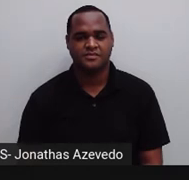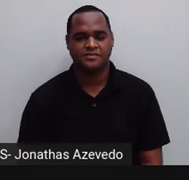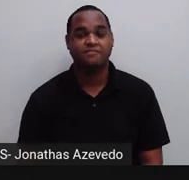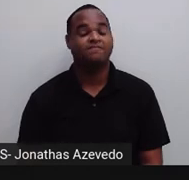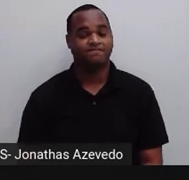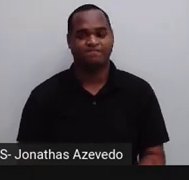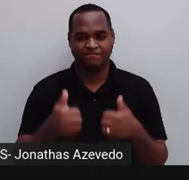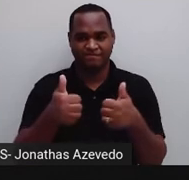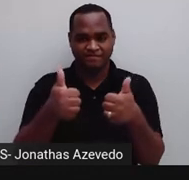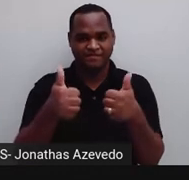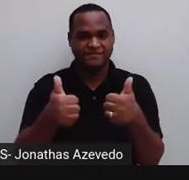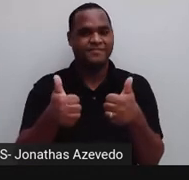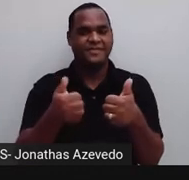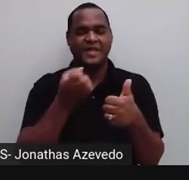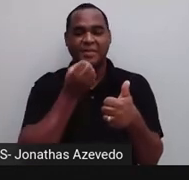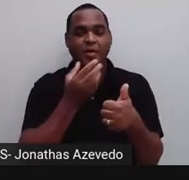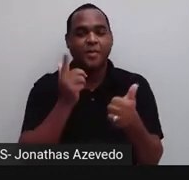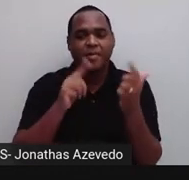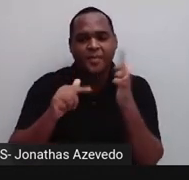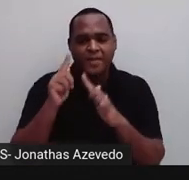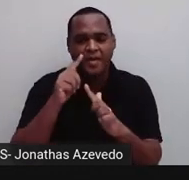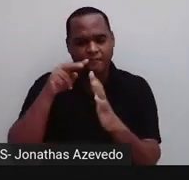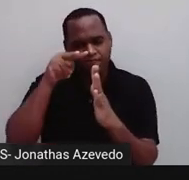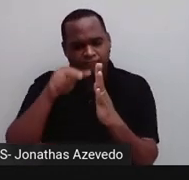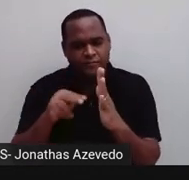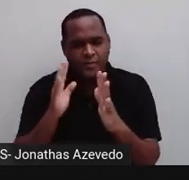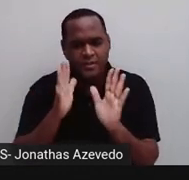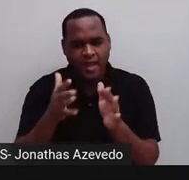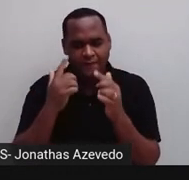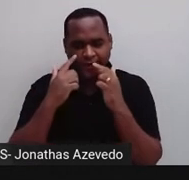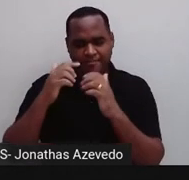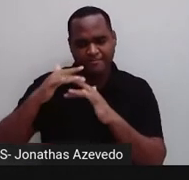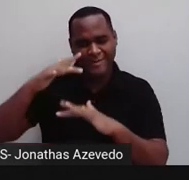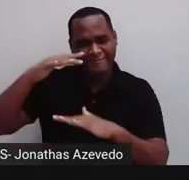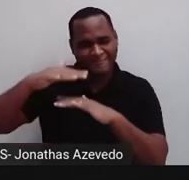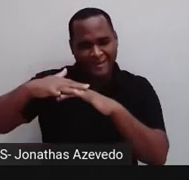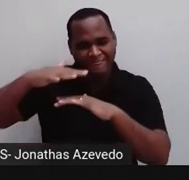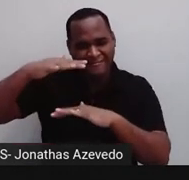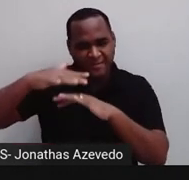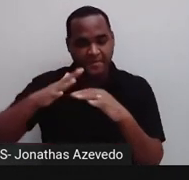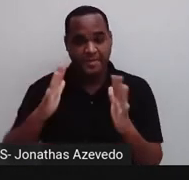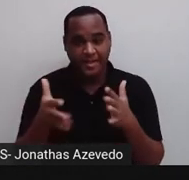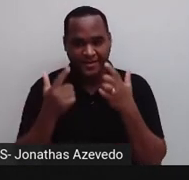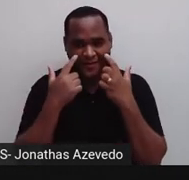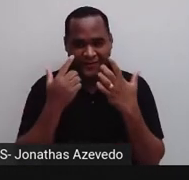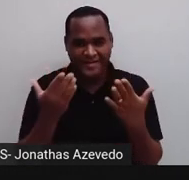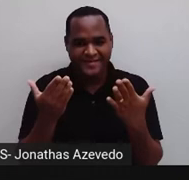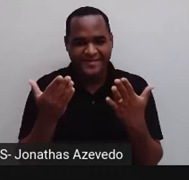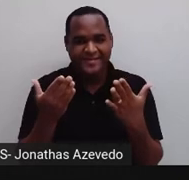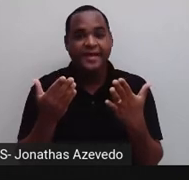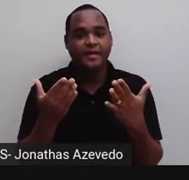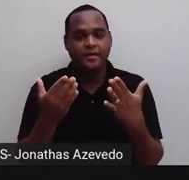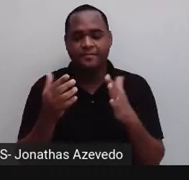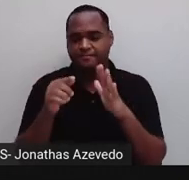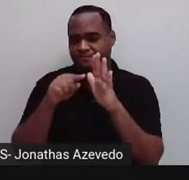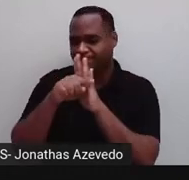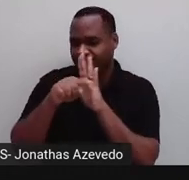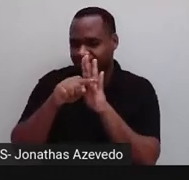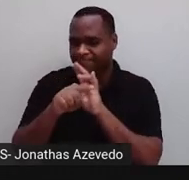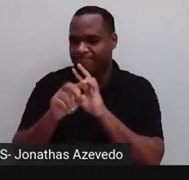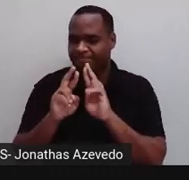Prontinho! Conseguiu fazer a leitura desse gráfico? Agora, olha só, responde essas perguntinhas.